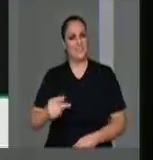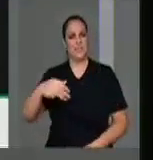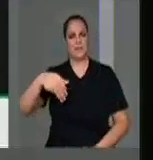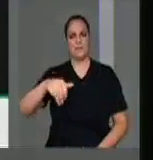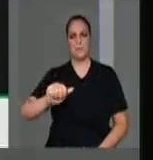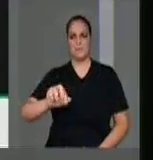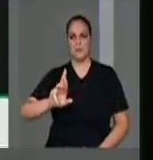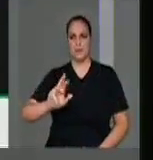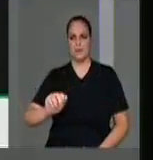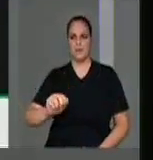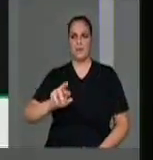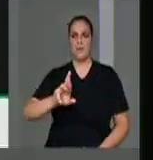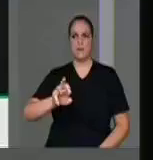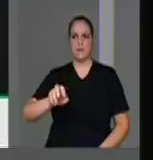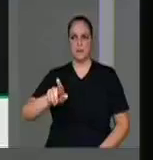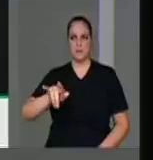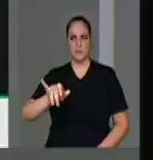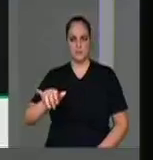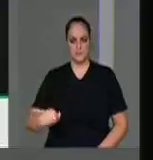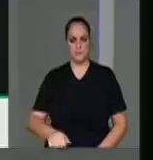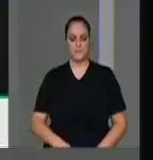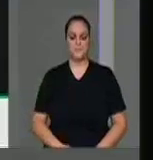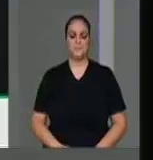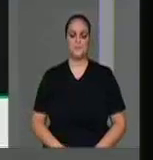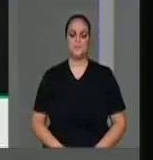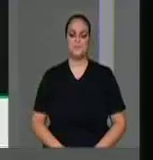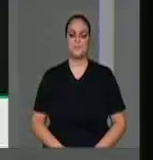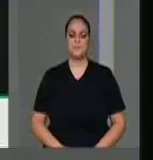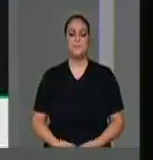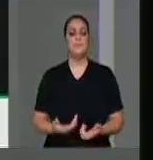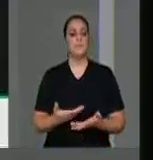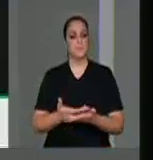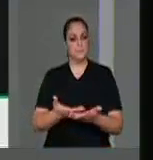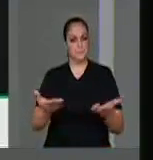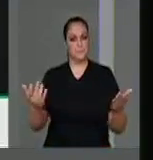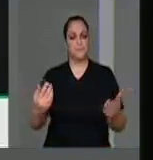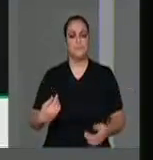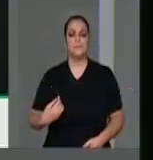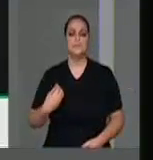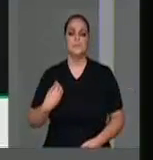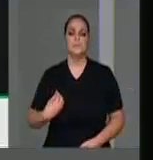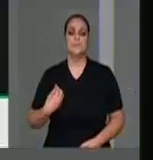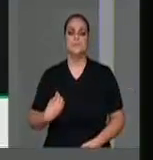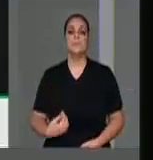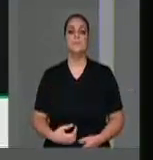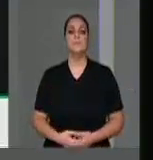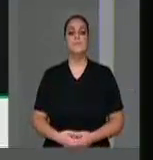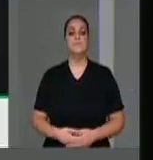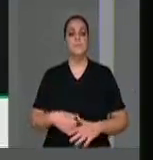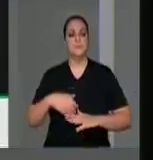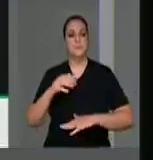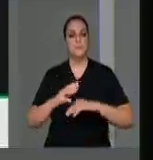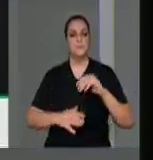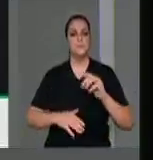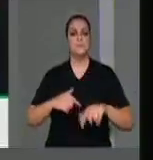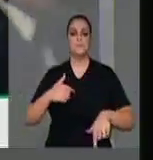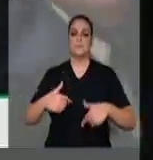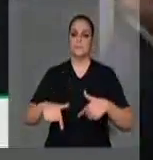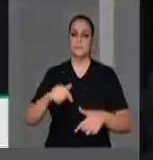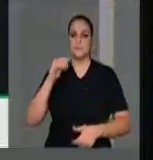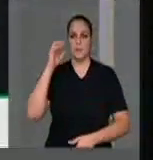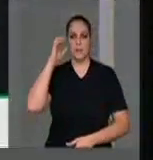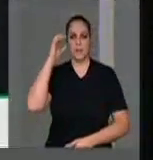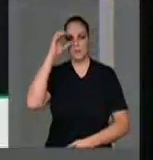Mara Regia. Colegas parlamentares, senhoras e senhores profissionais da Rádio Nacional da